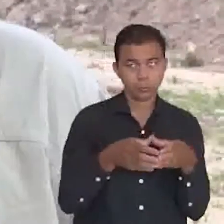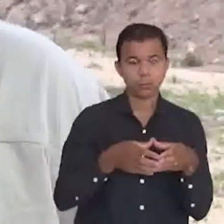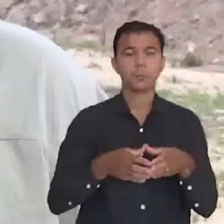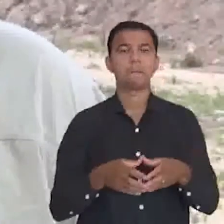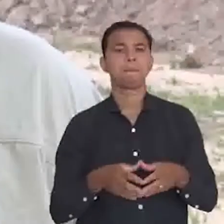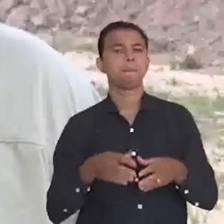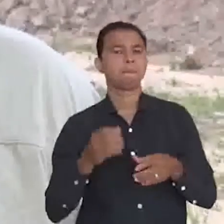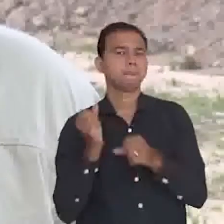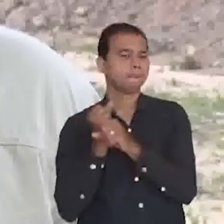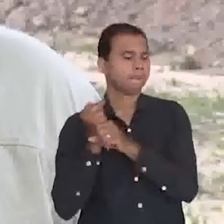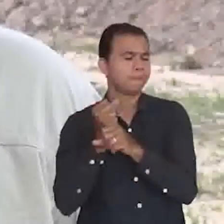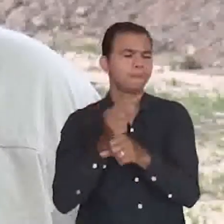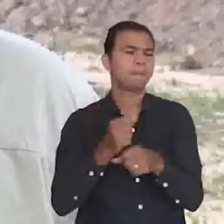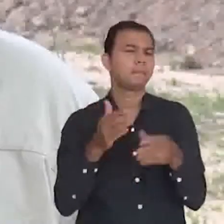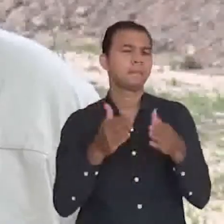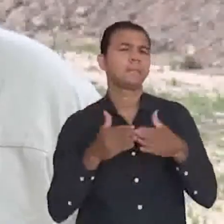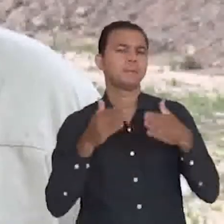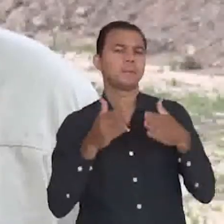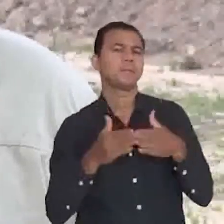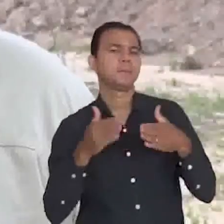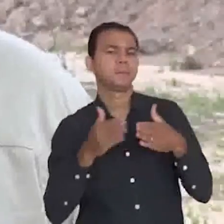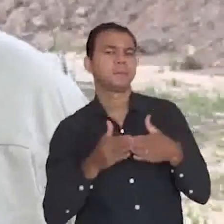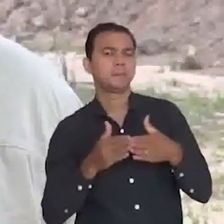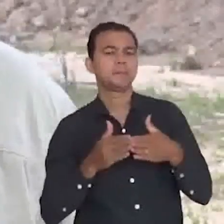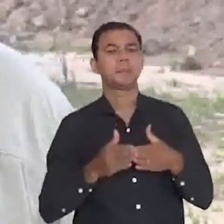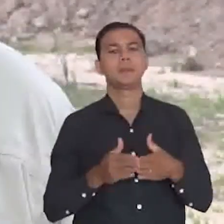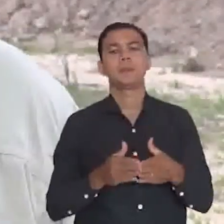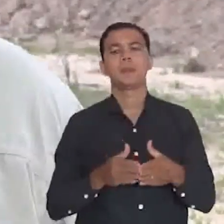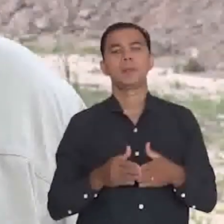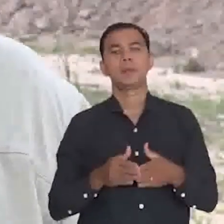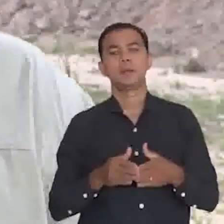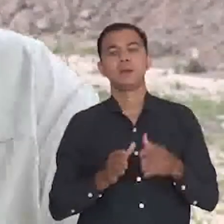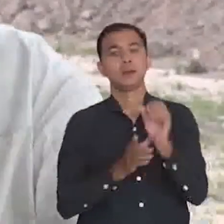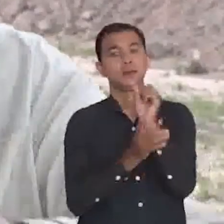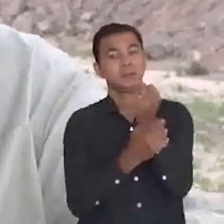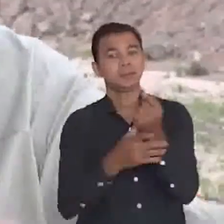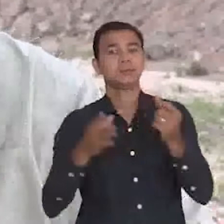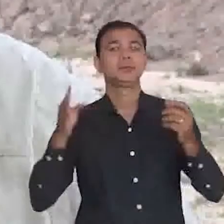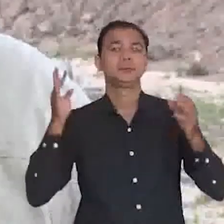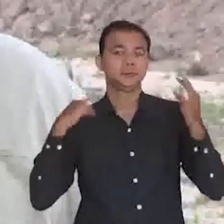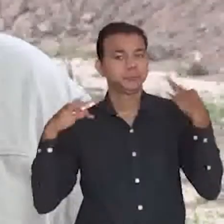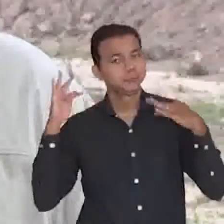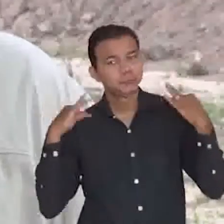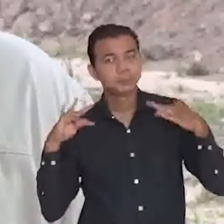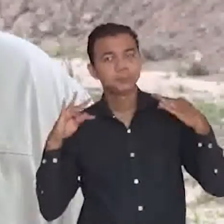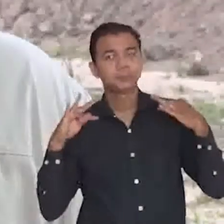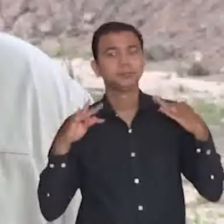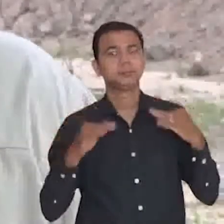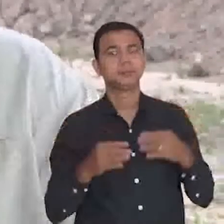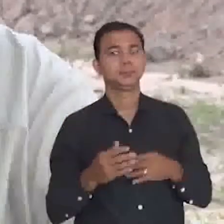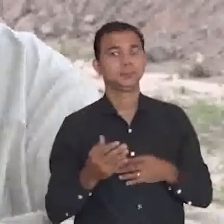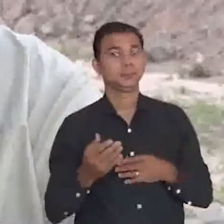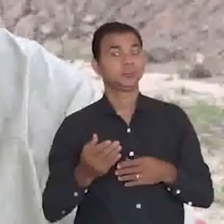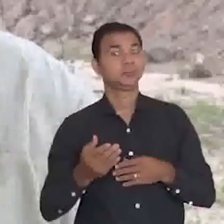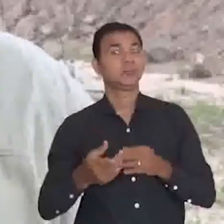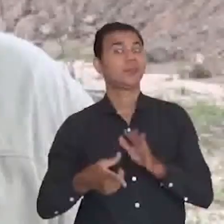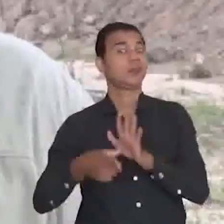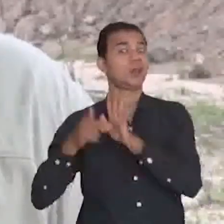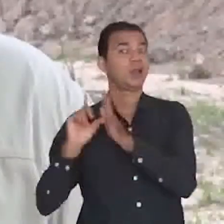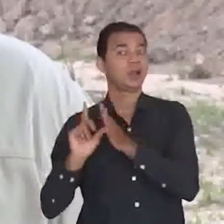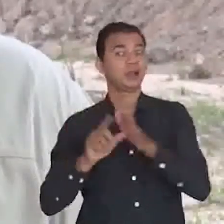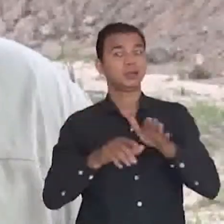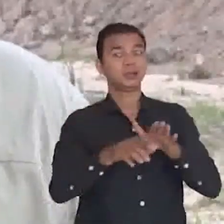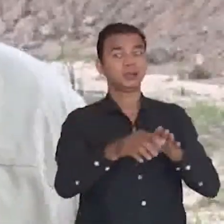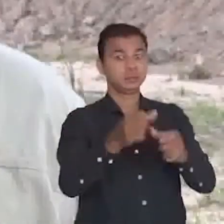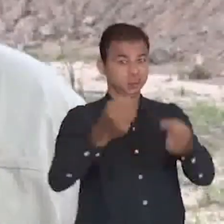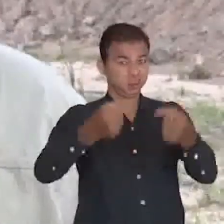ao longo dos anos, sempre vieram pedindo o melhor segurança para os turistas, uma vez que a gente tinha que parar os carros dos turistas na estrada para ficar observando